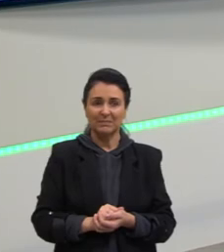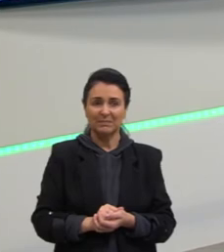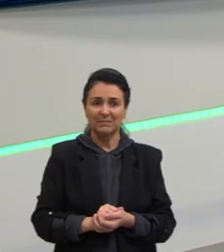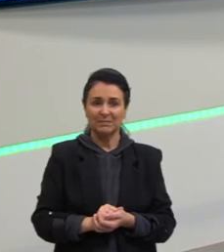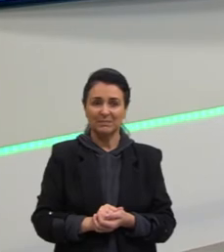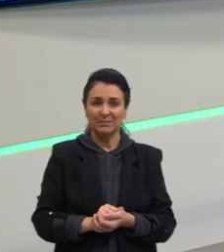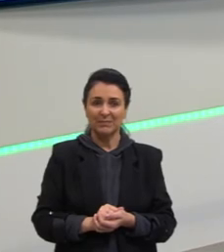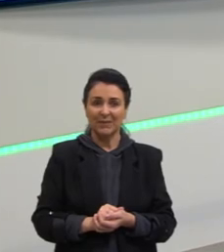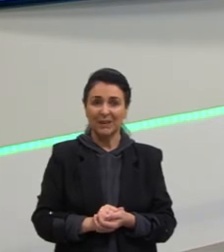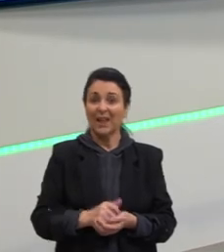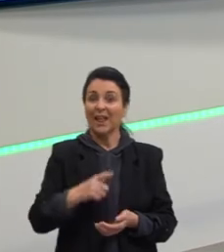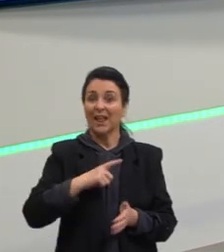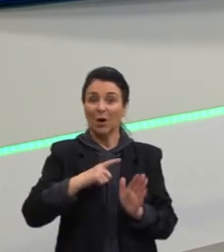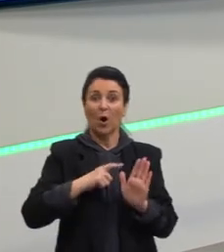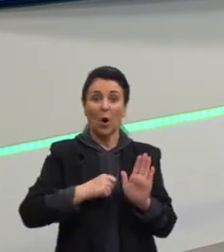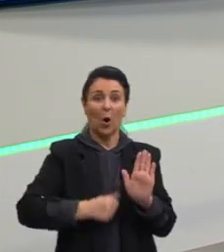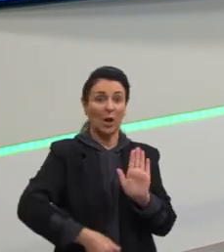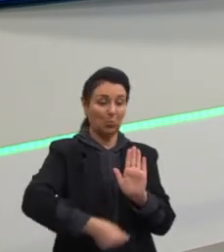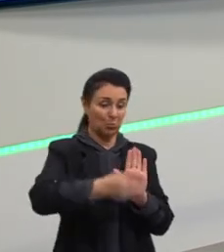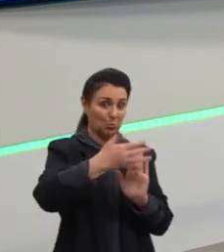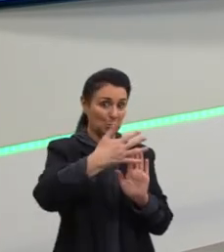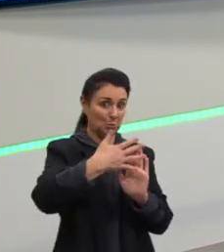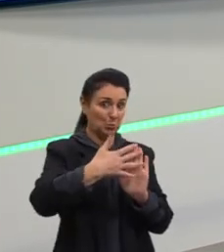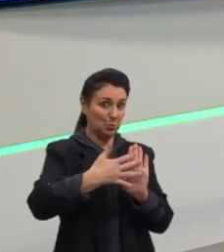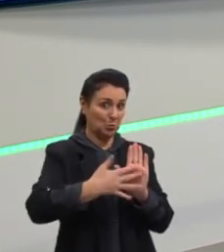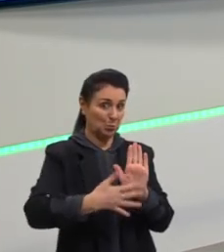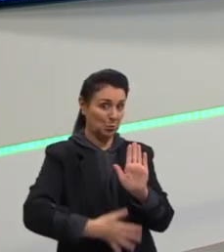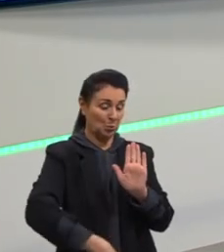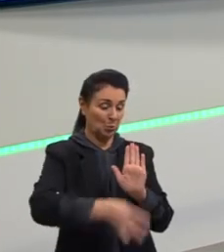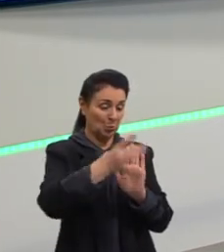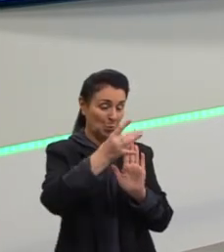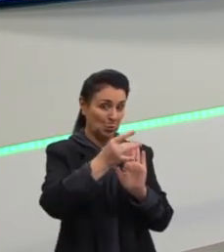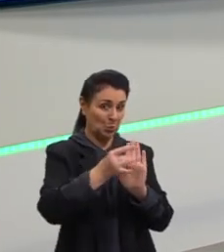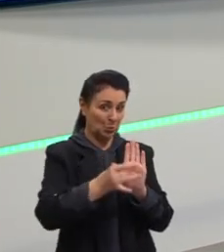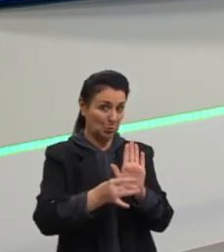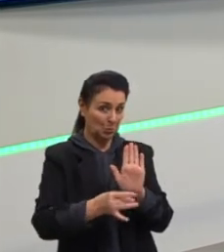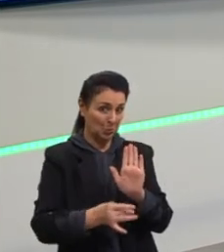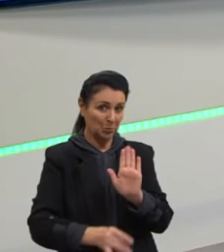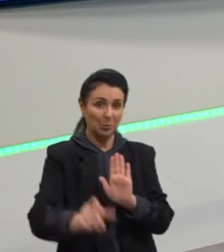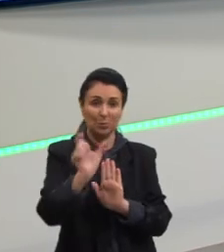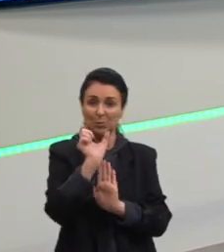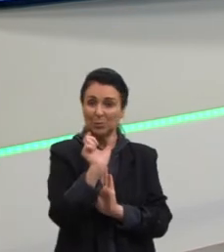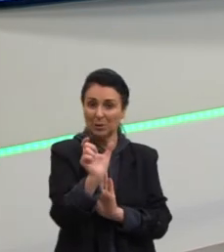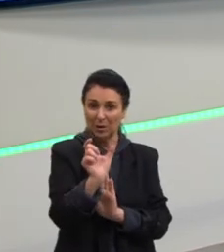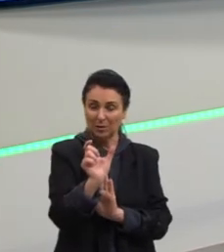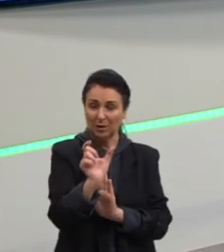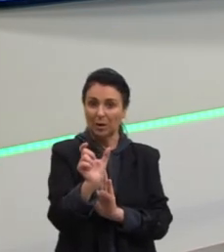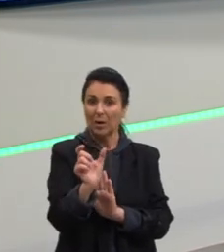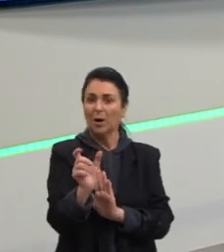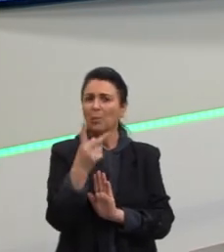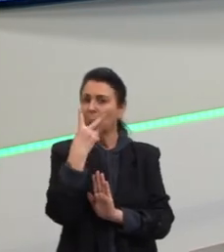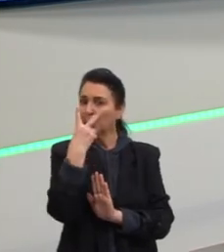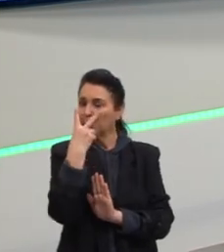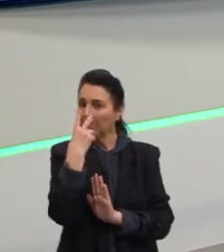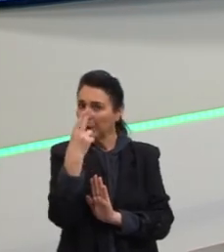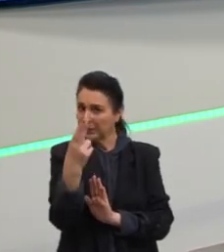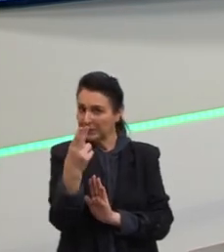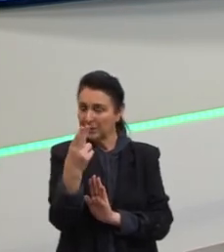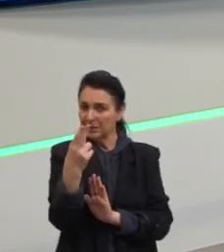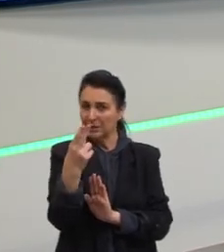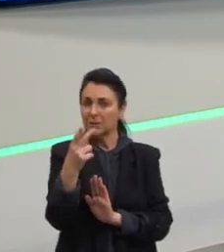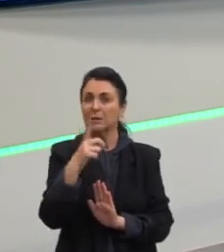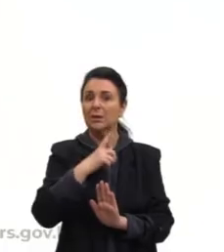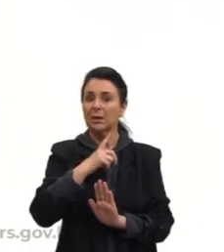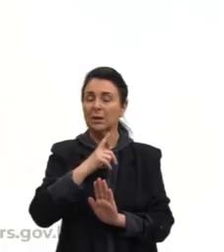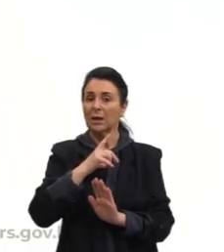Aqui eu coloquei uma listagem de palavras. Ok? Então, elas são muito semelhantes. Vocês depois revejam, por favor. Vai estar lá no